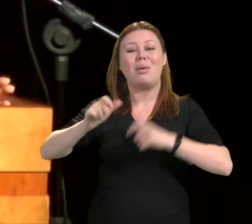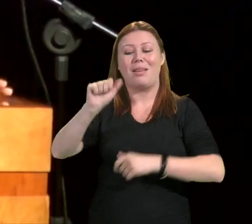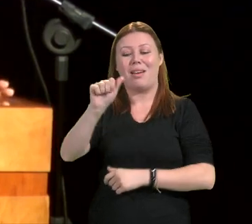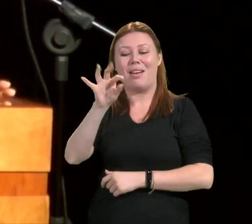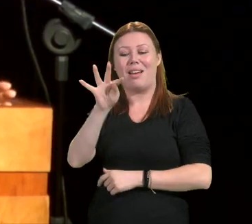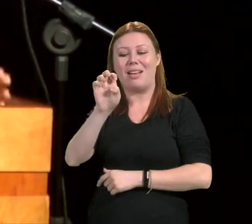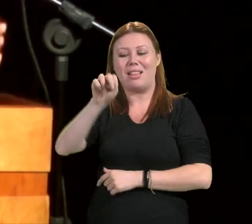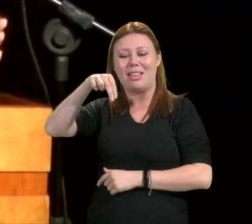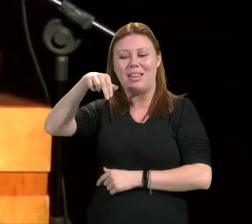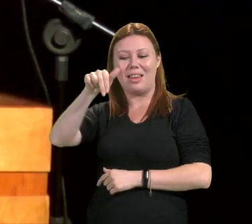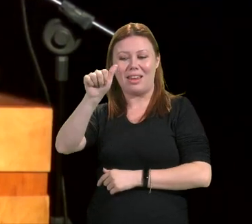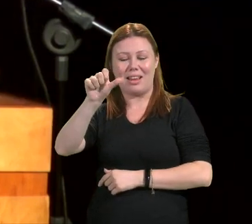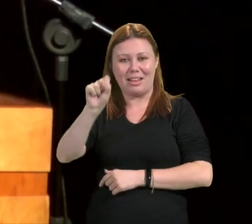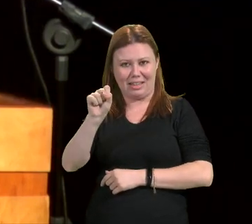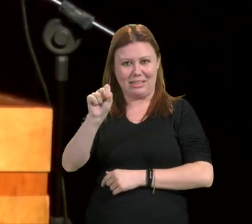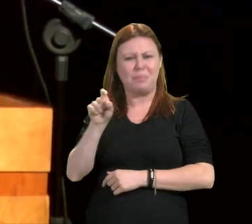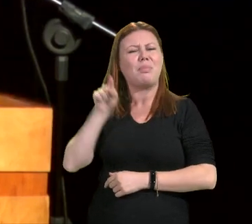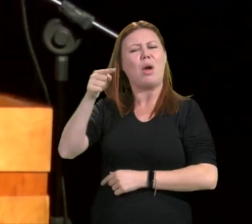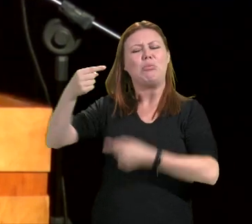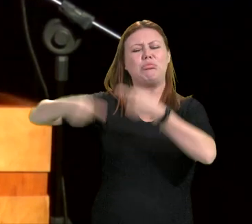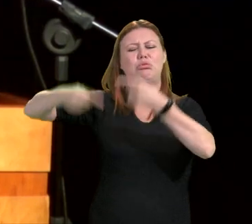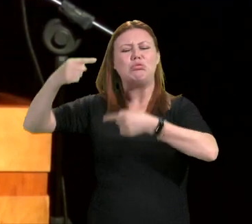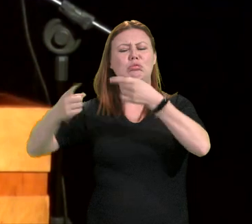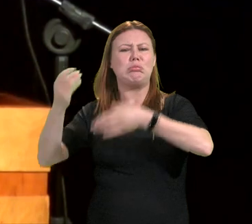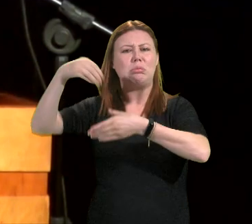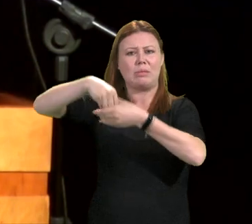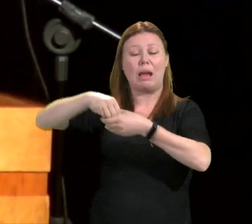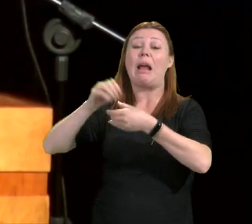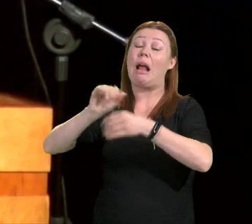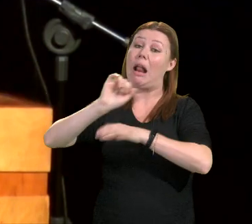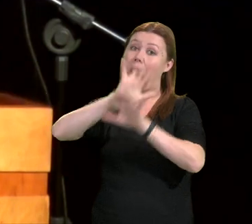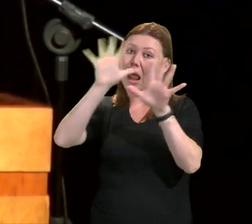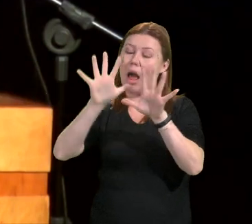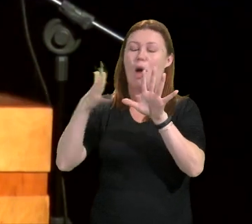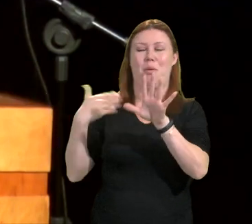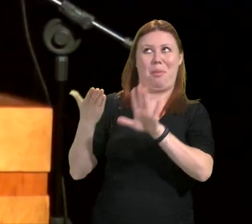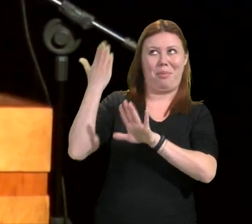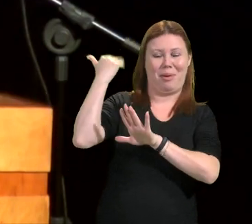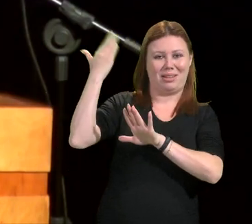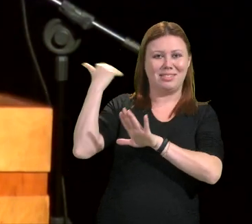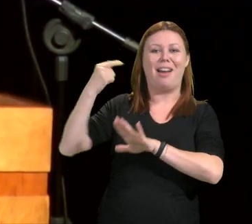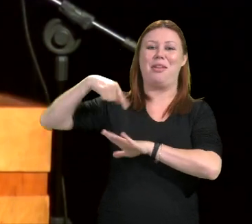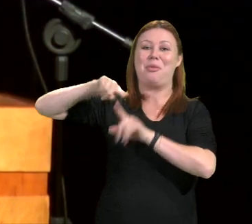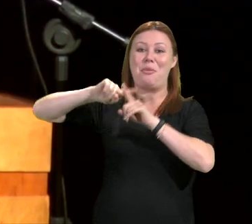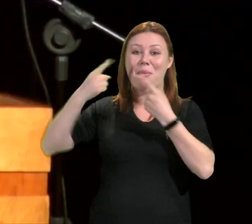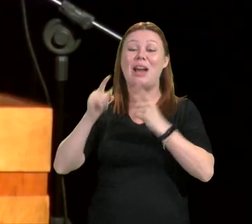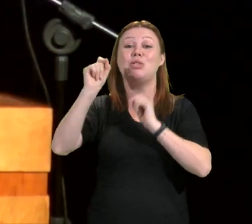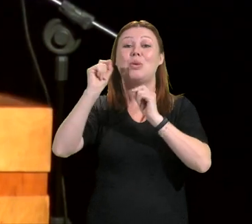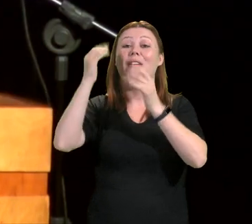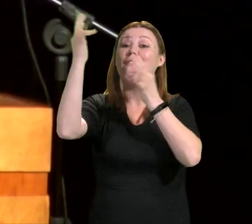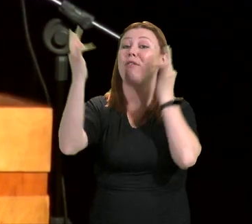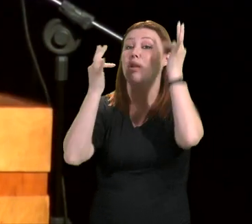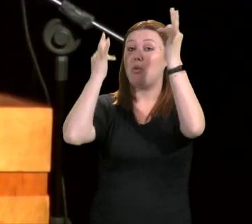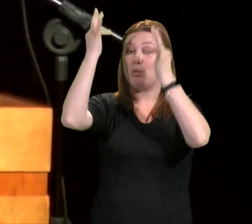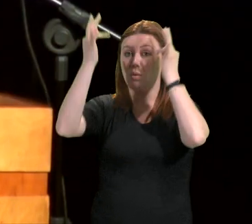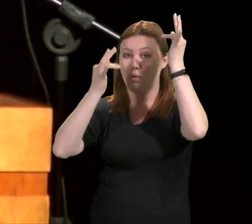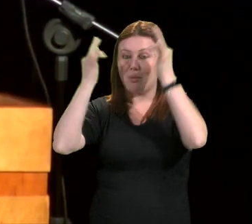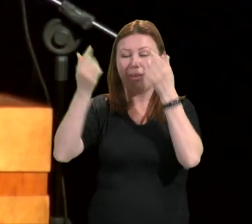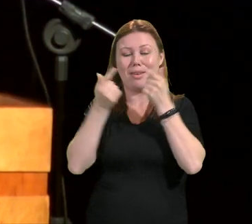claro, aquela versão daquele momento, mas filosofia, gramática,